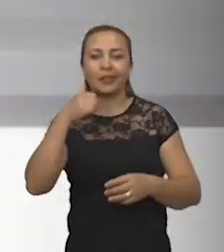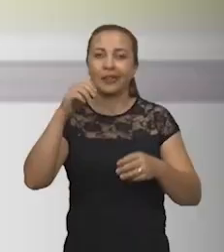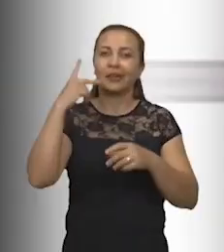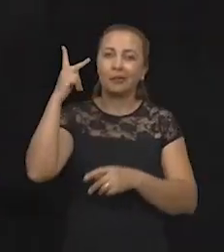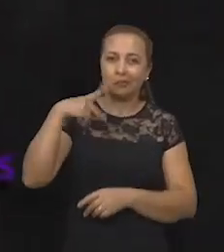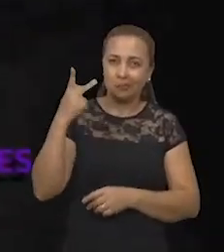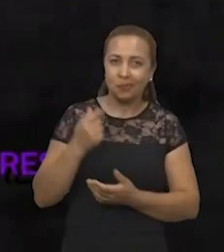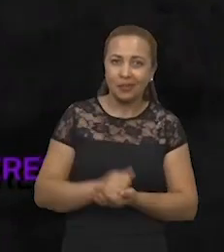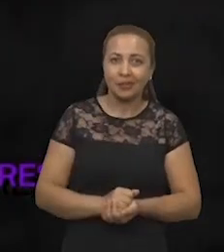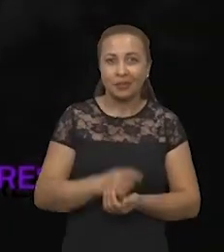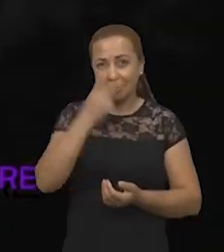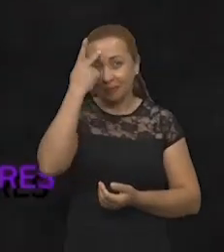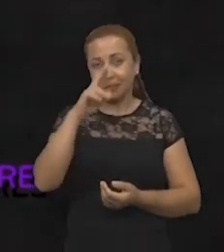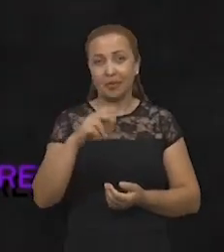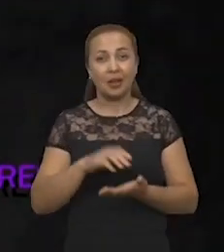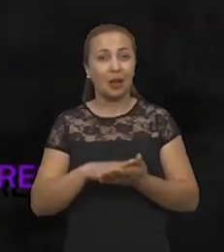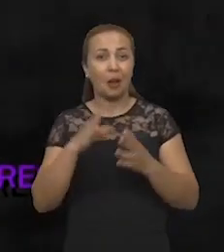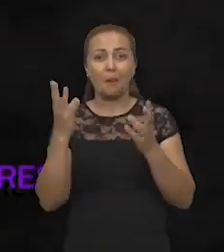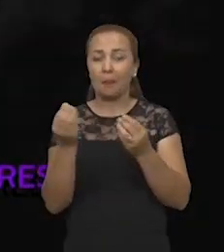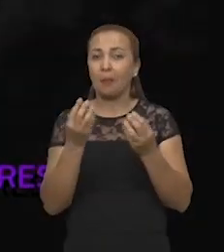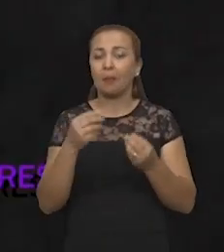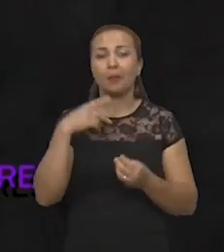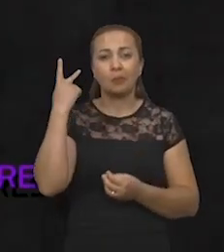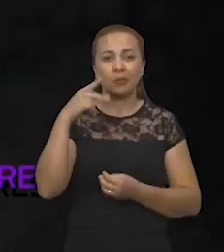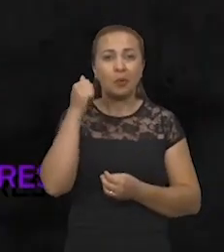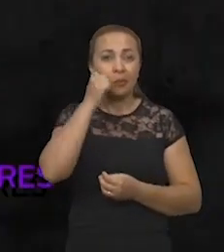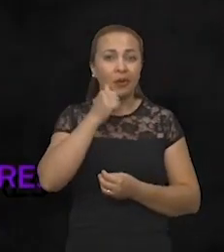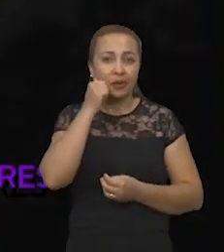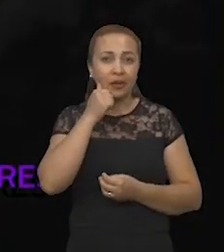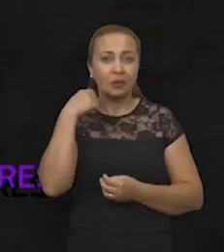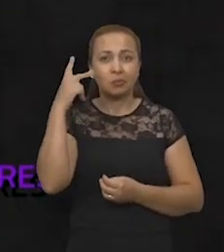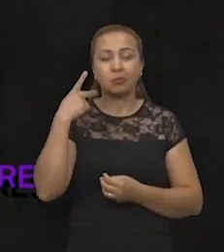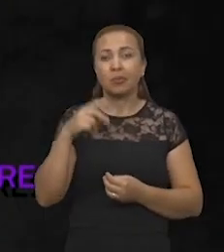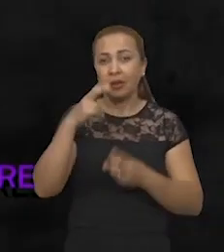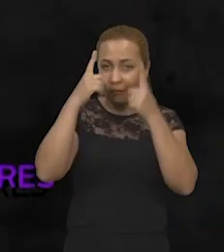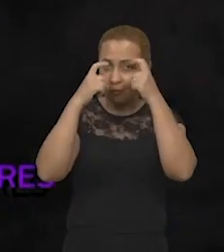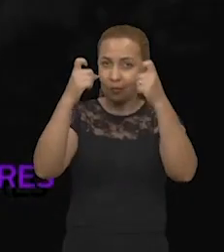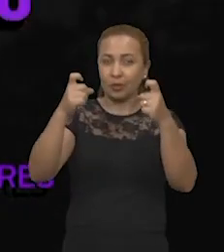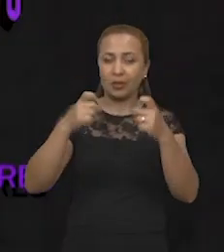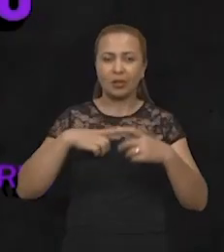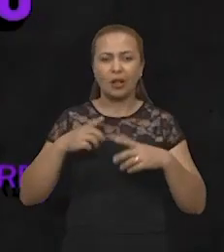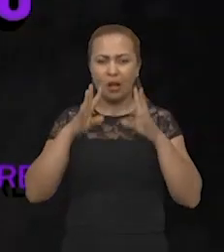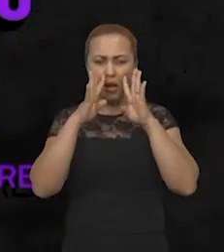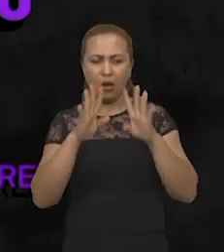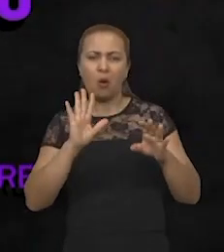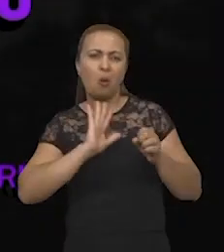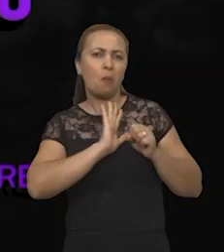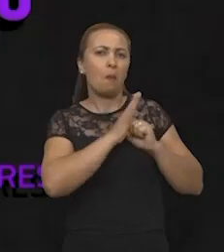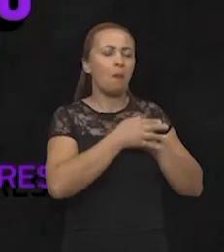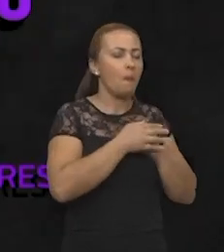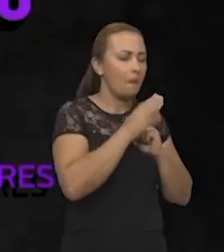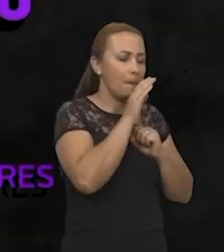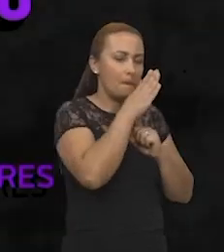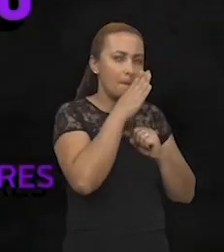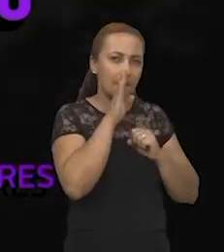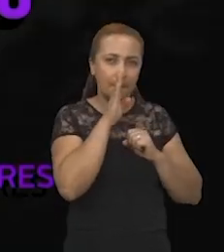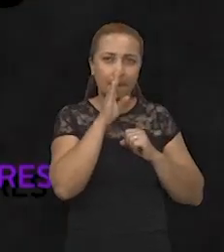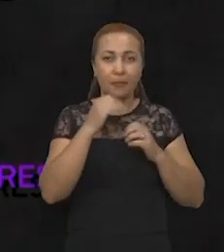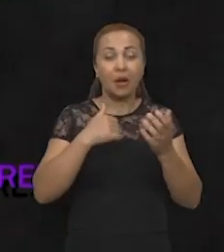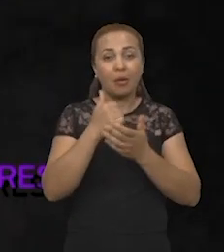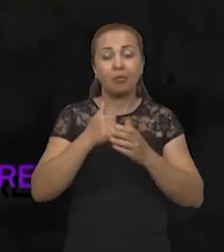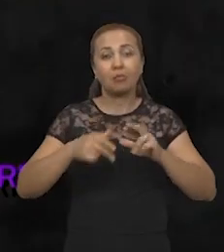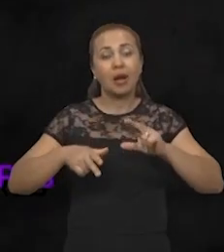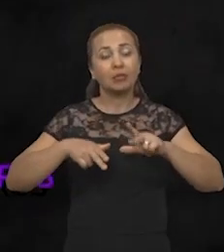política. Para a ONU Mulheres, violência política de gênero é qualquer ação, conduta ou omissão que, com base no